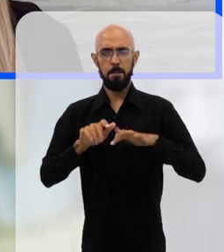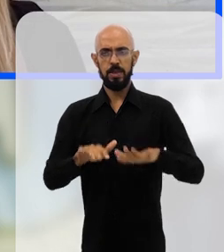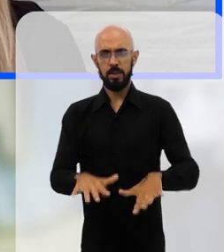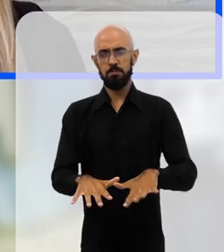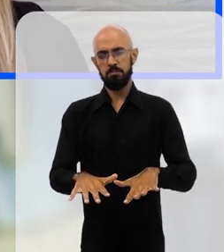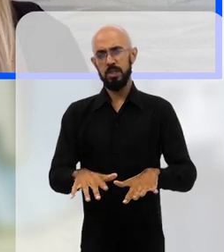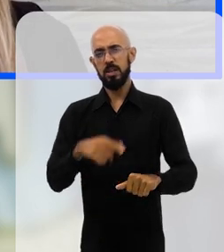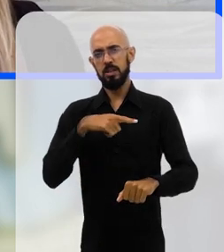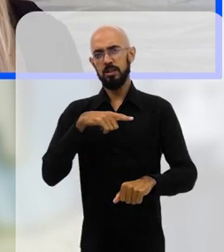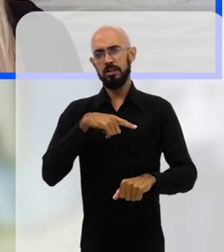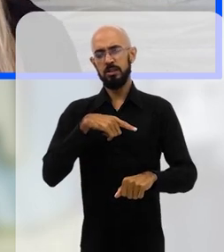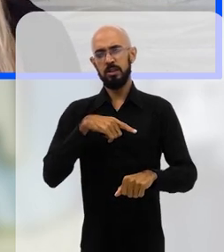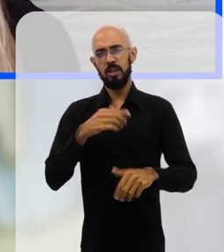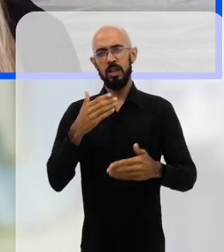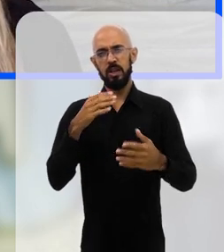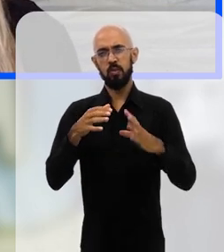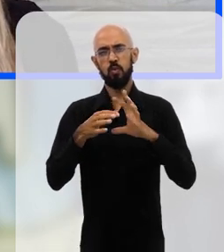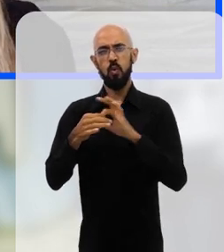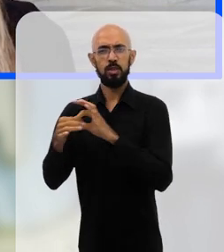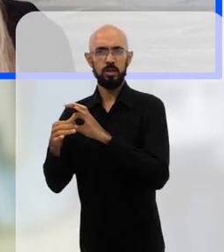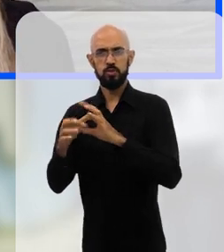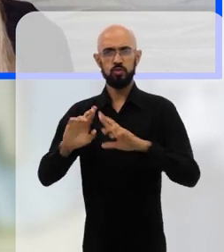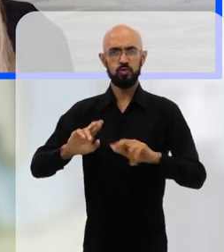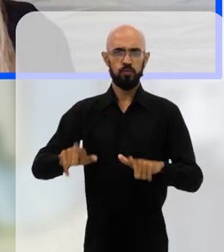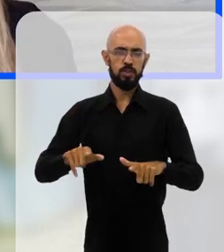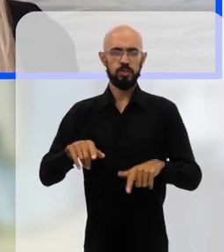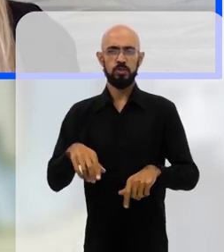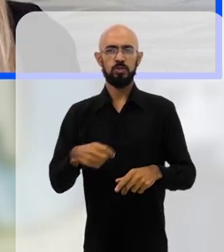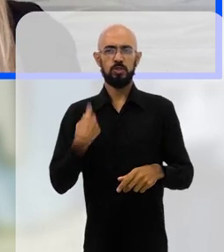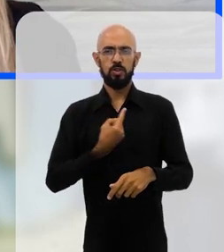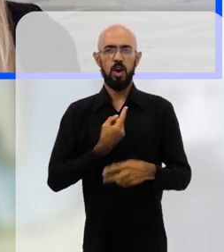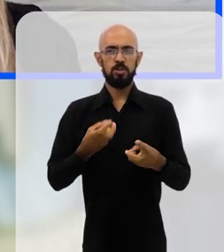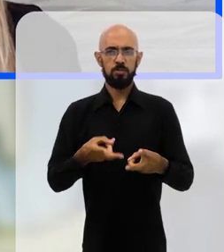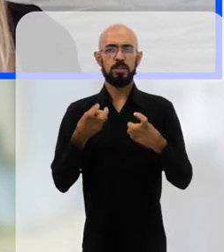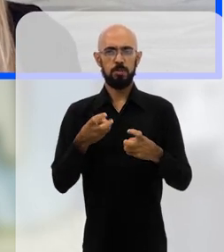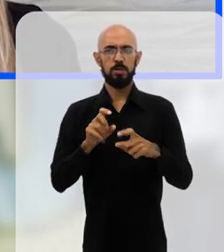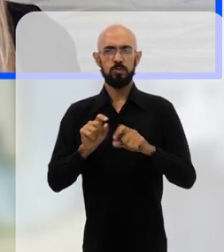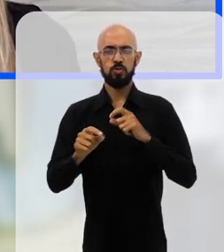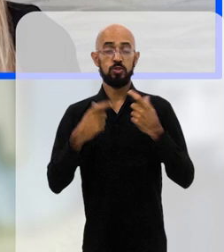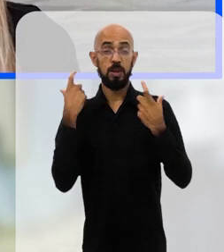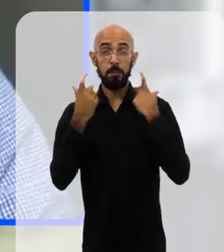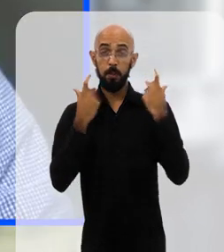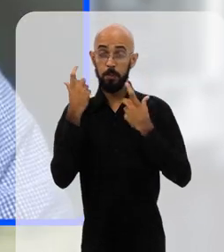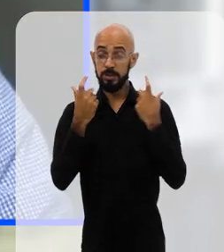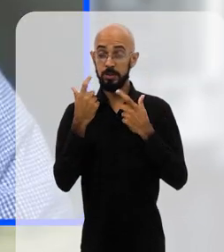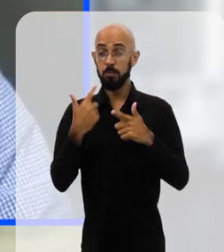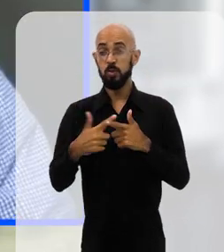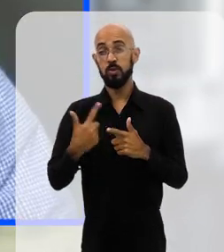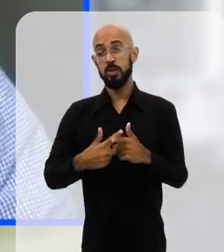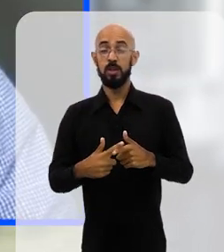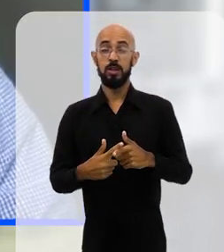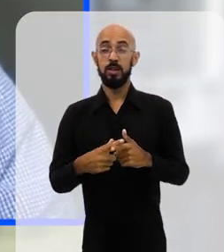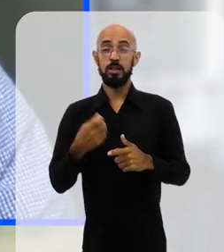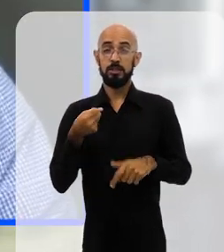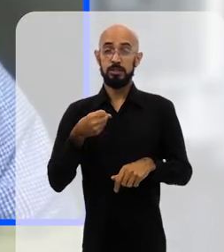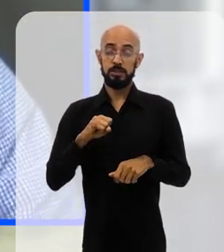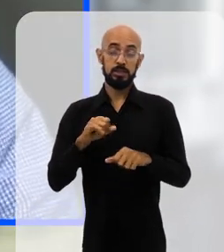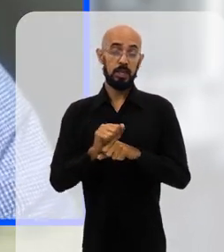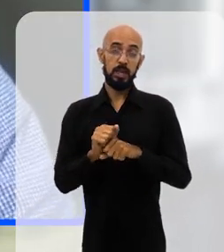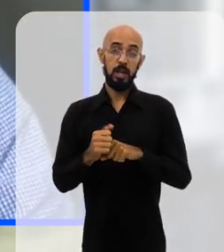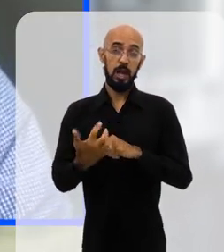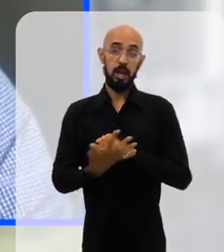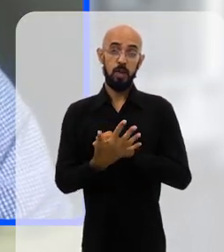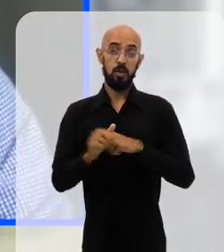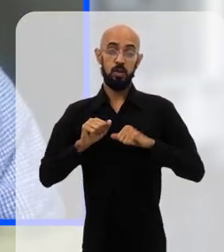pandemia nela tenha passos diferentes e a gente tem verificado como isso é preocupante, no sentido de que se a